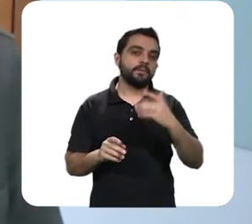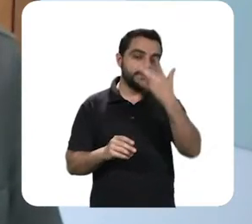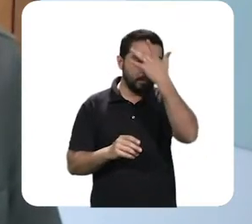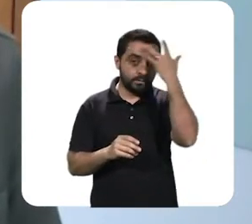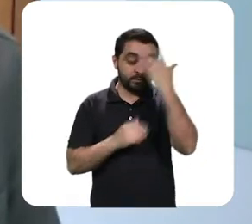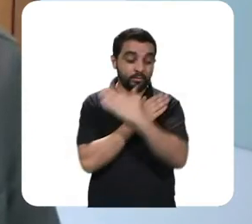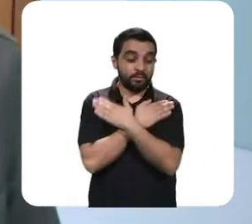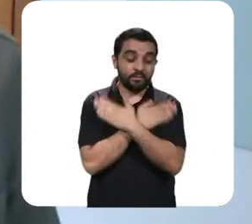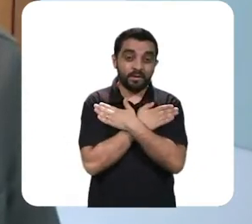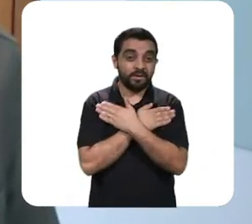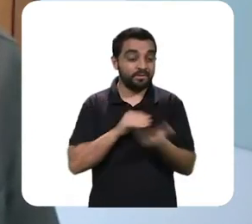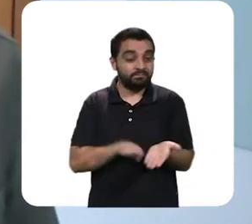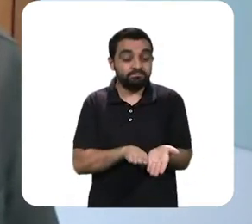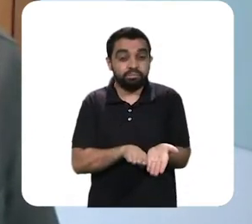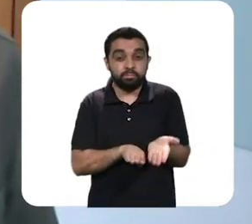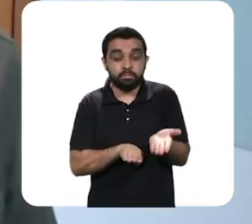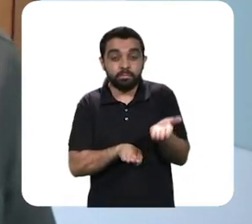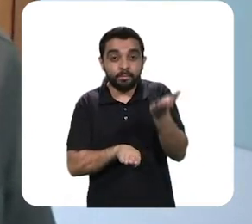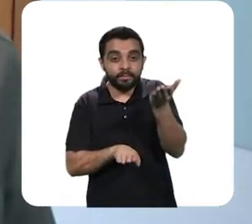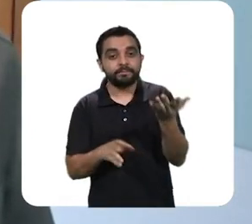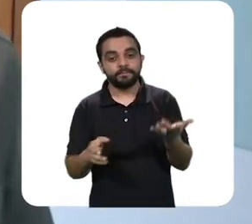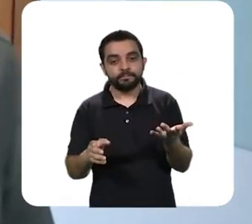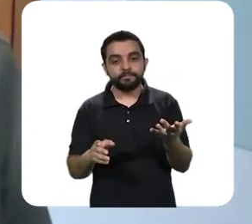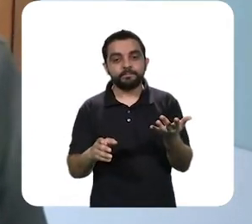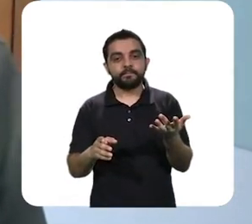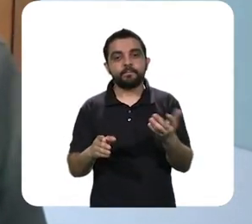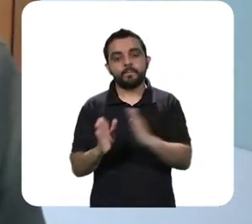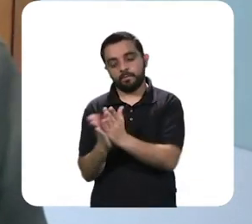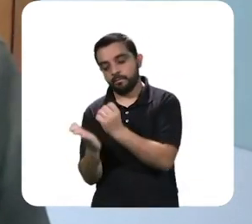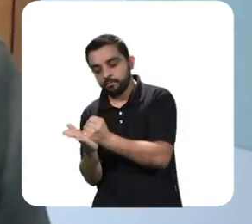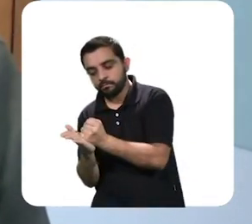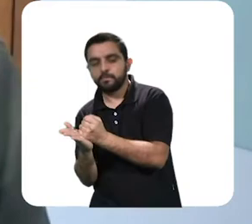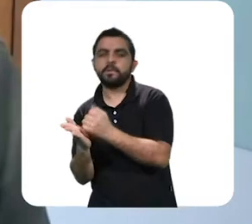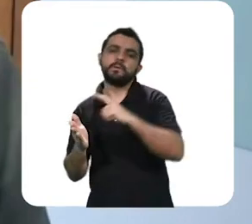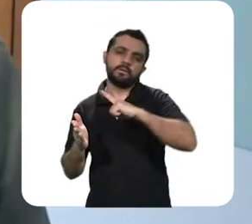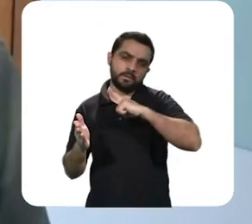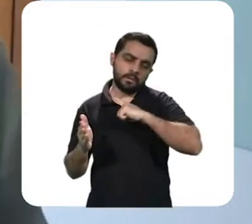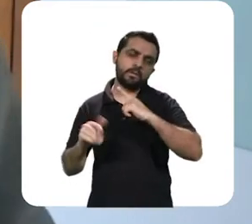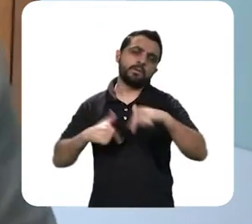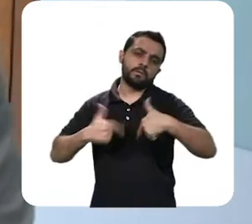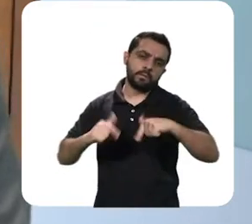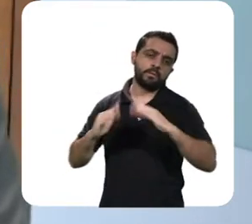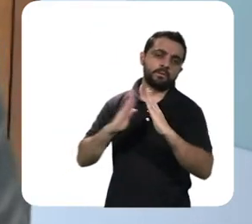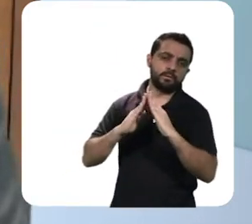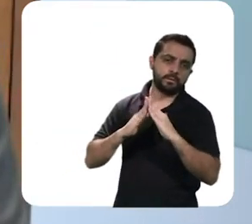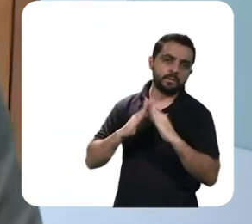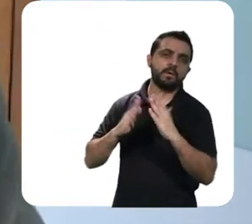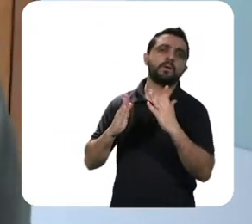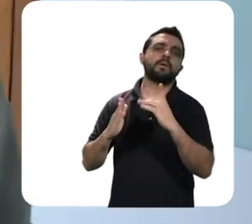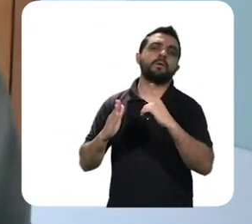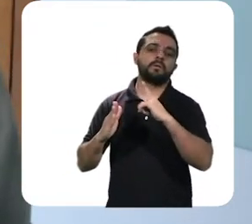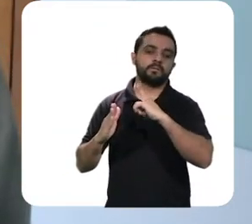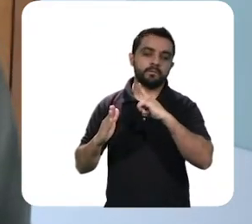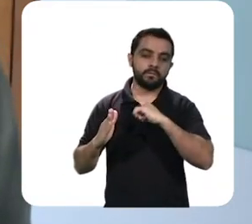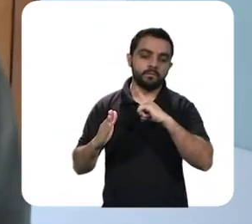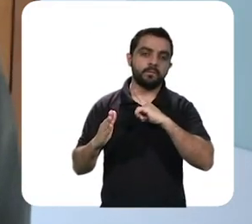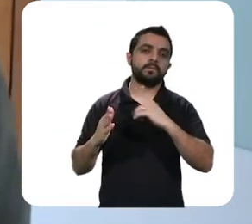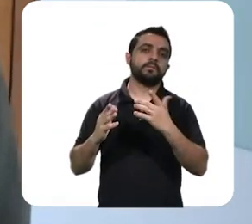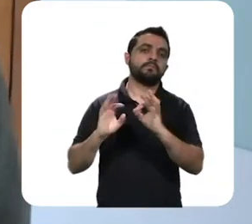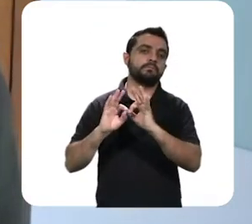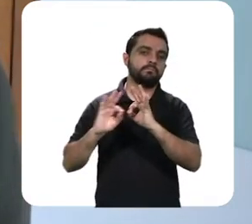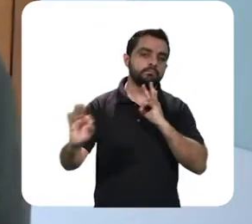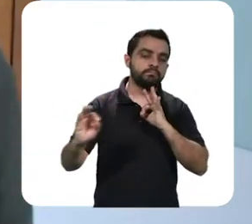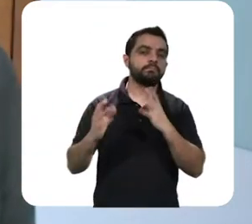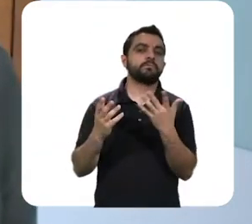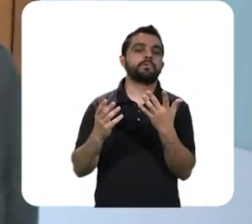uma altíssima taxa de desemprego, assim, por enquanto não desemprego formal, porque as pessoas estão em casa, estão em quarentena, reduziram a